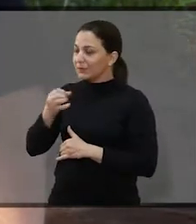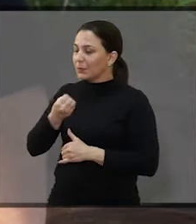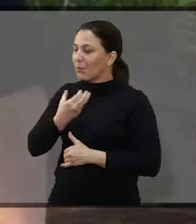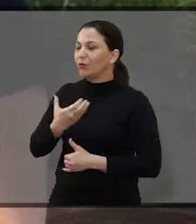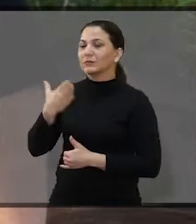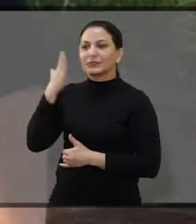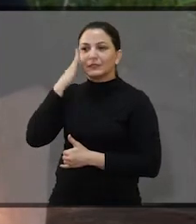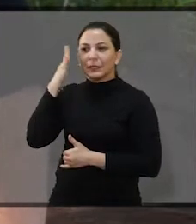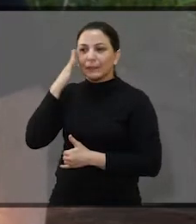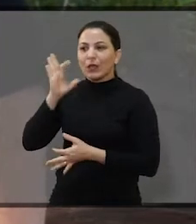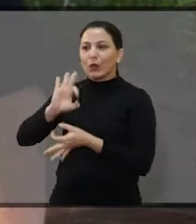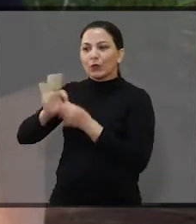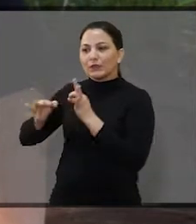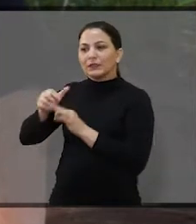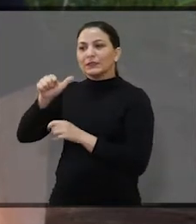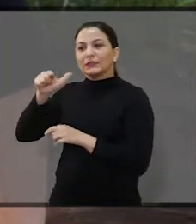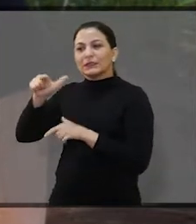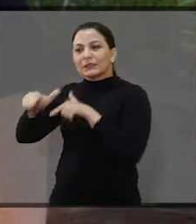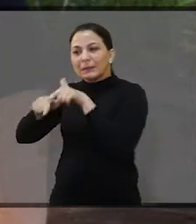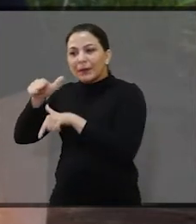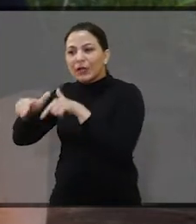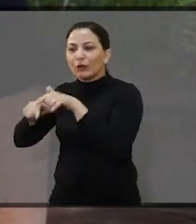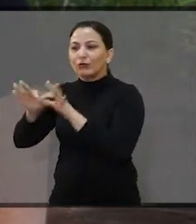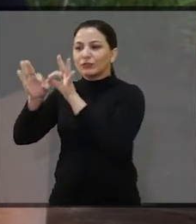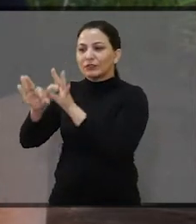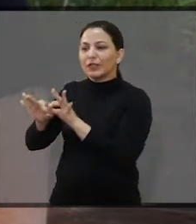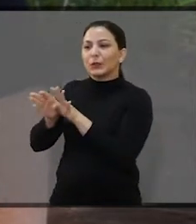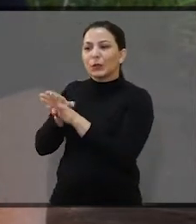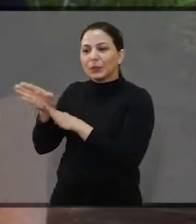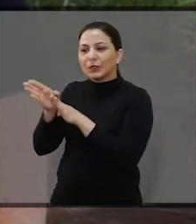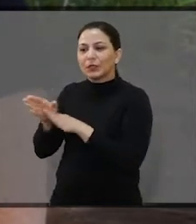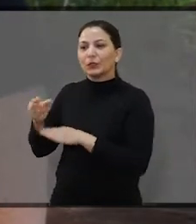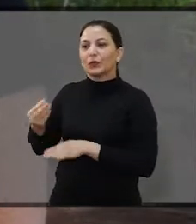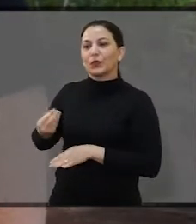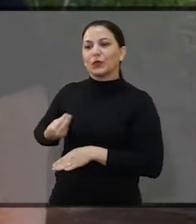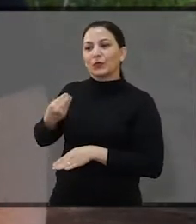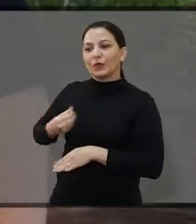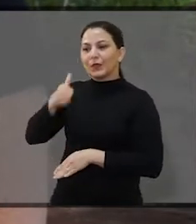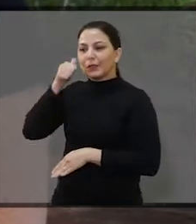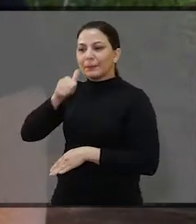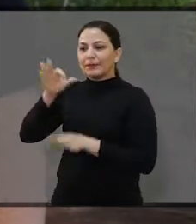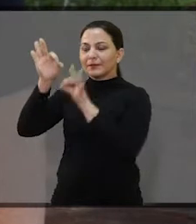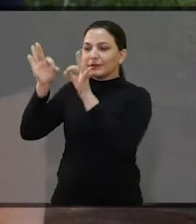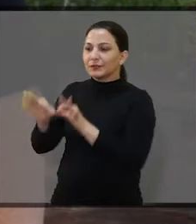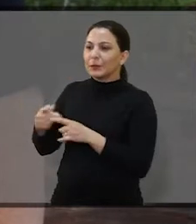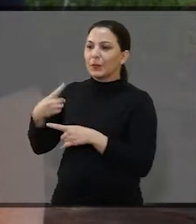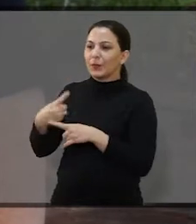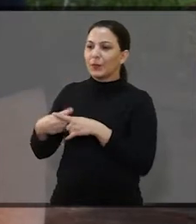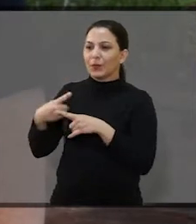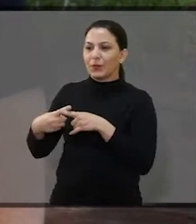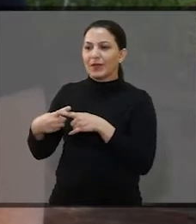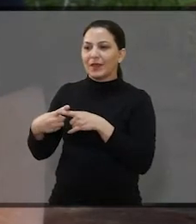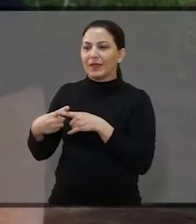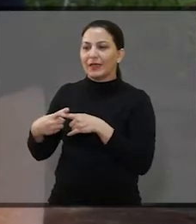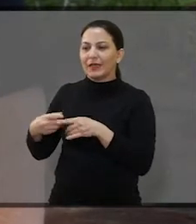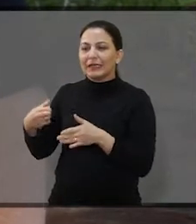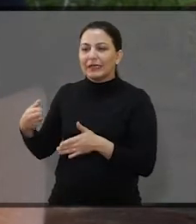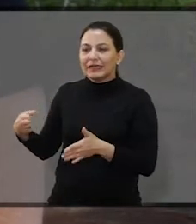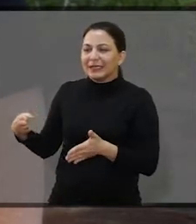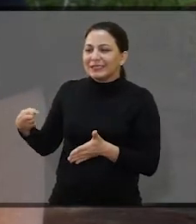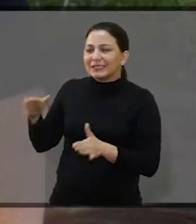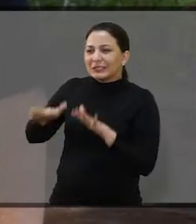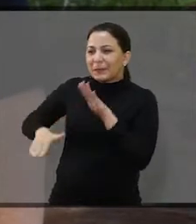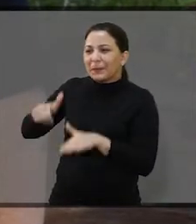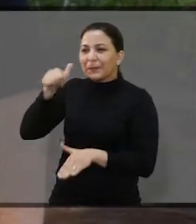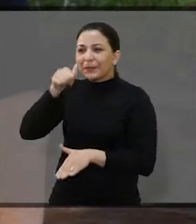muito bom ouvir, que a vida da menina está encaminhada nesse sentido. Porque a maioria delas